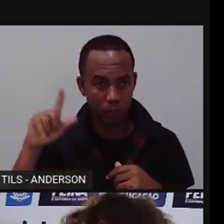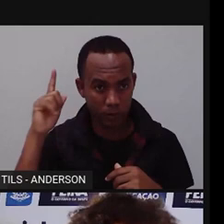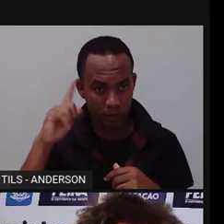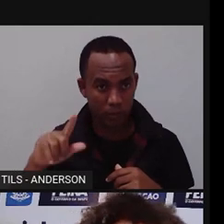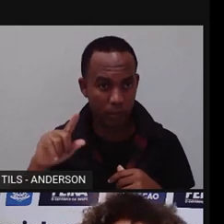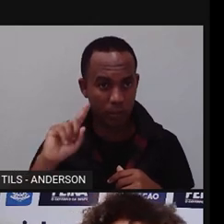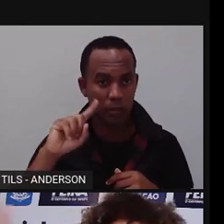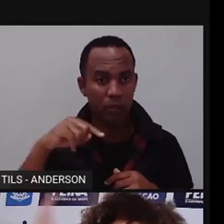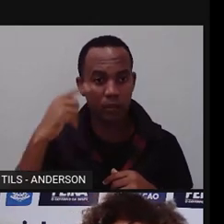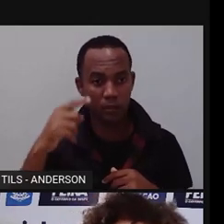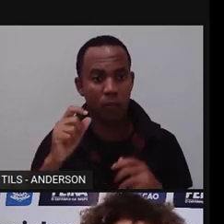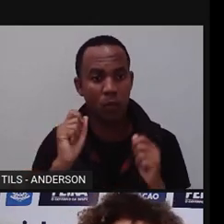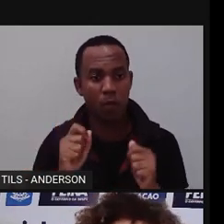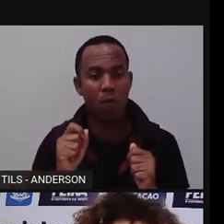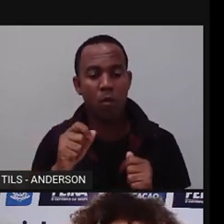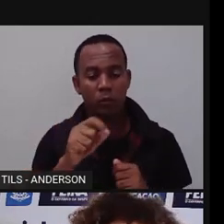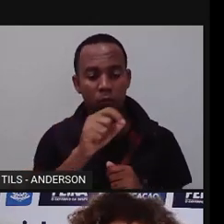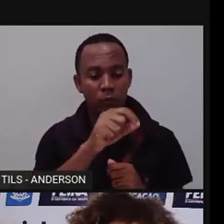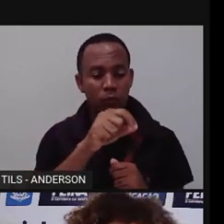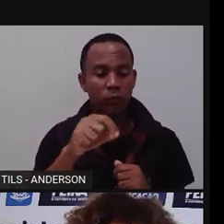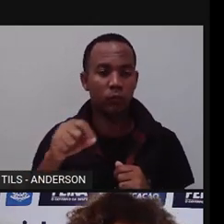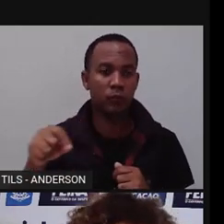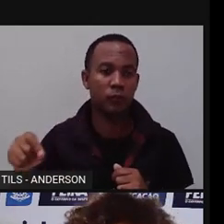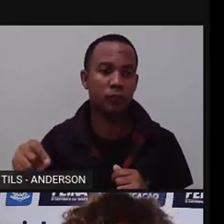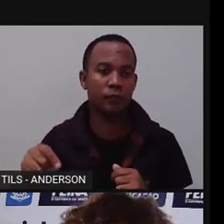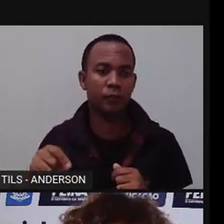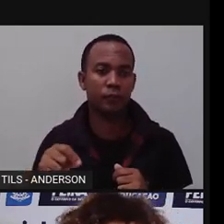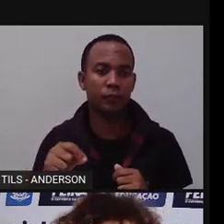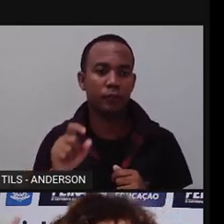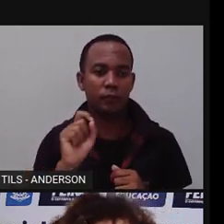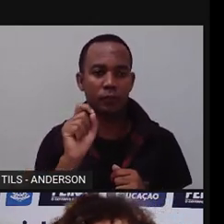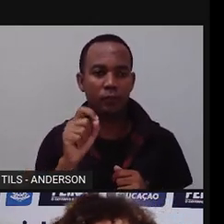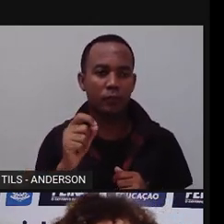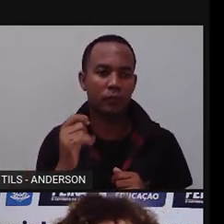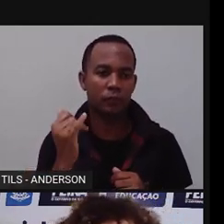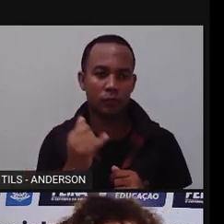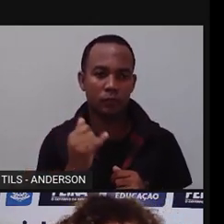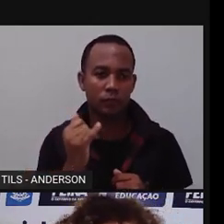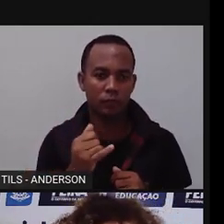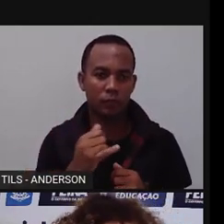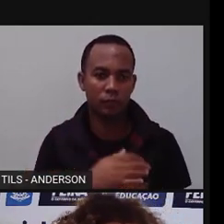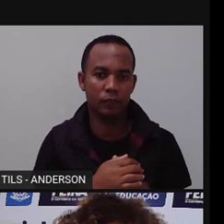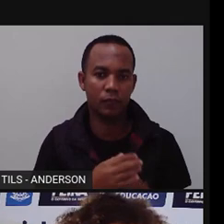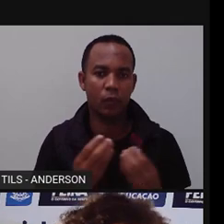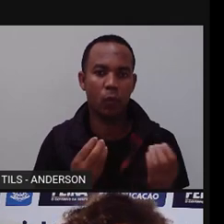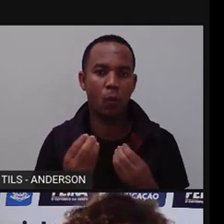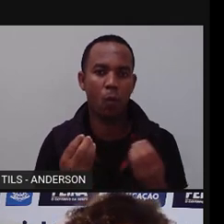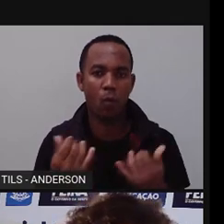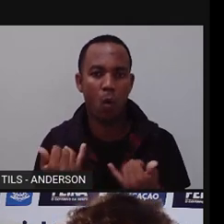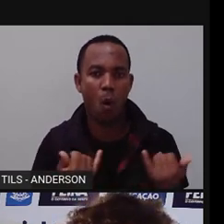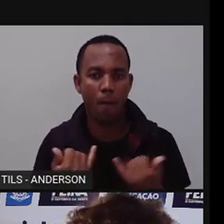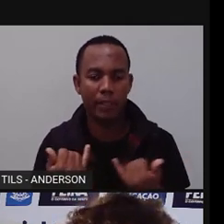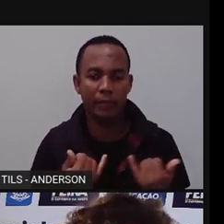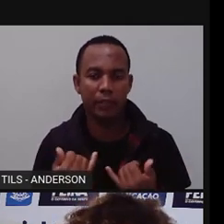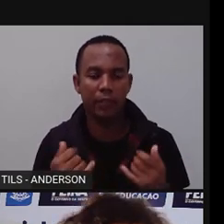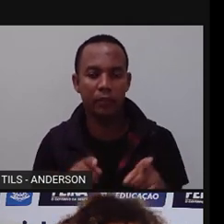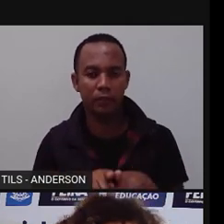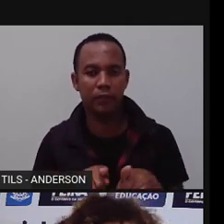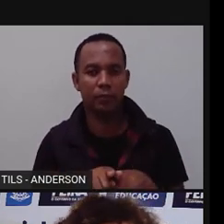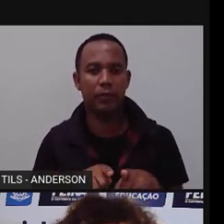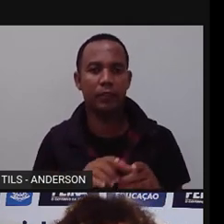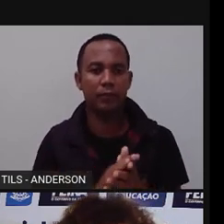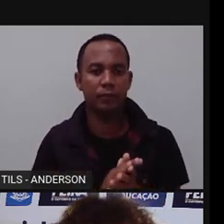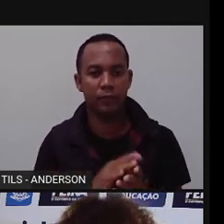depois, pode vir aqui, ao invés de colocar aqui no chat, ao vivo, coloca nos comentários, que é para ver.